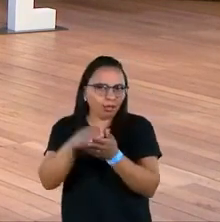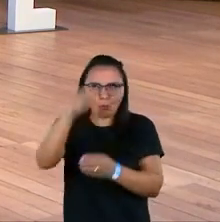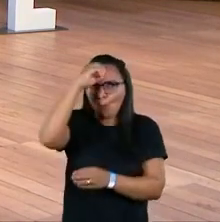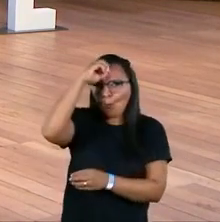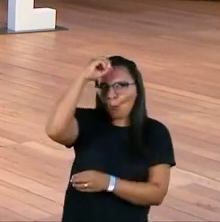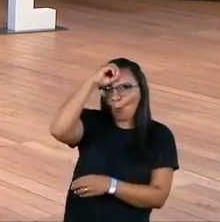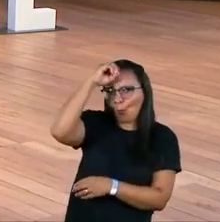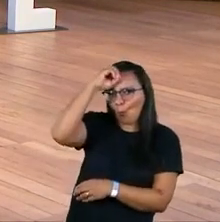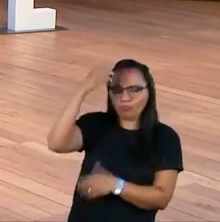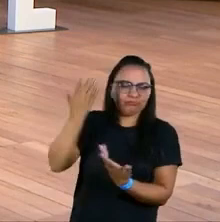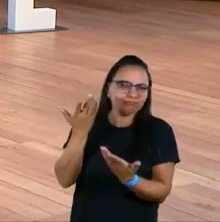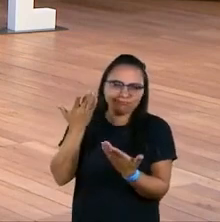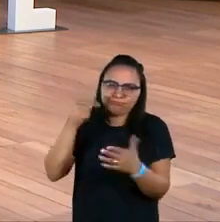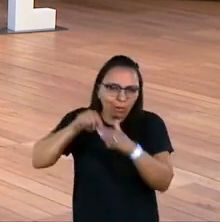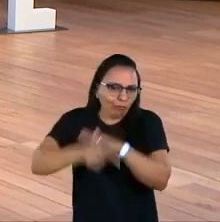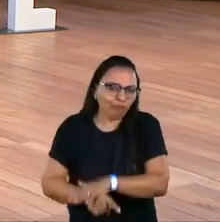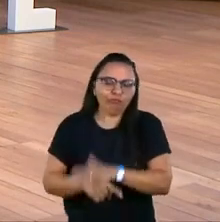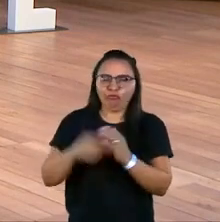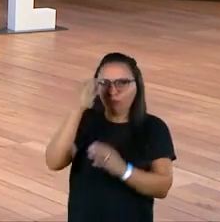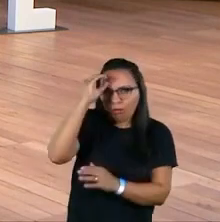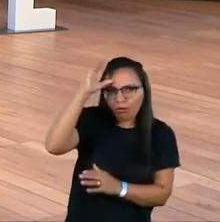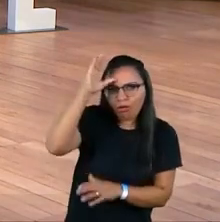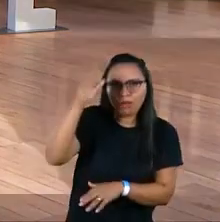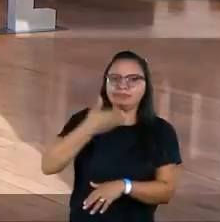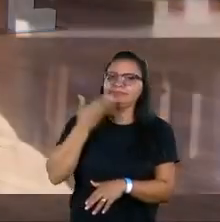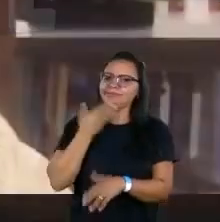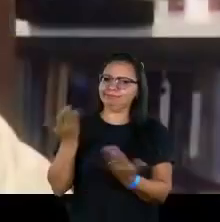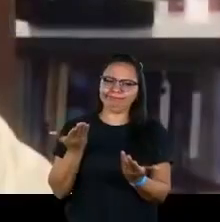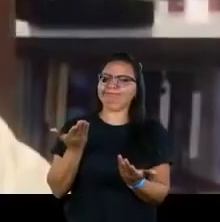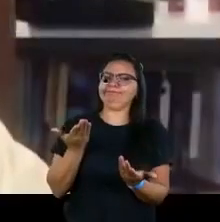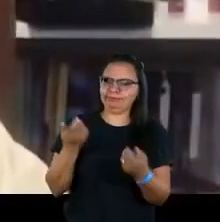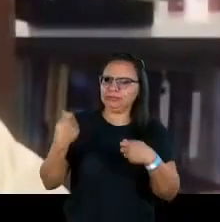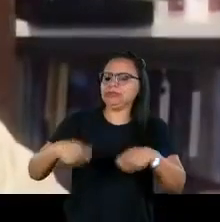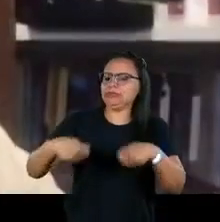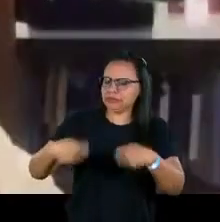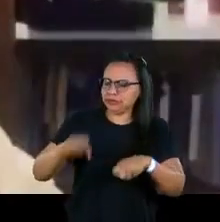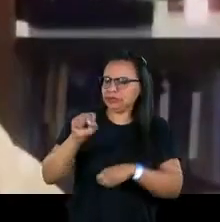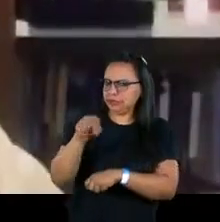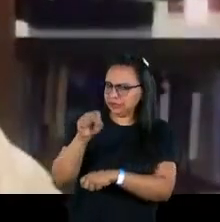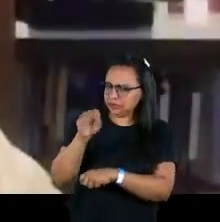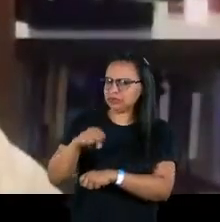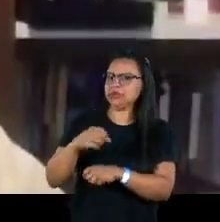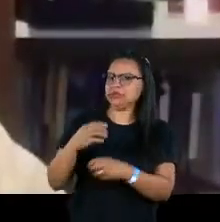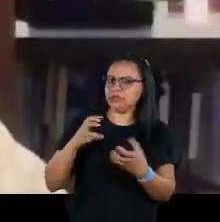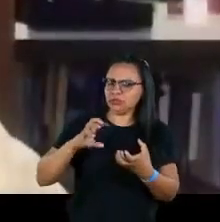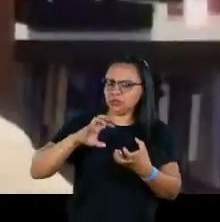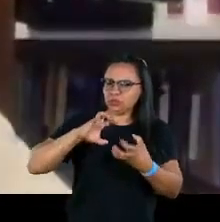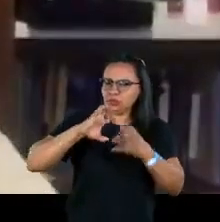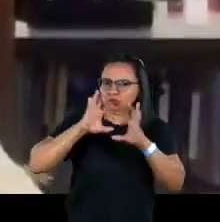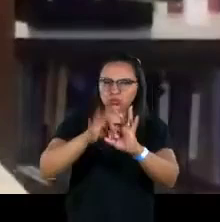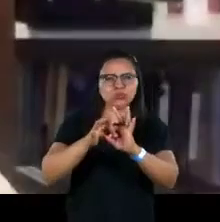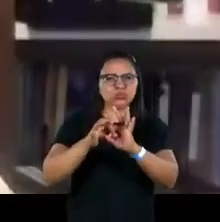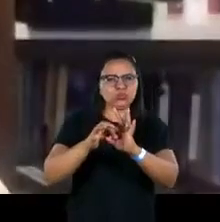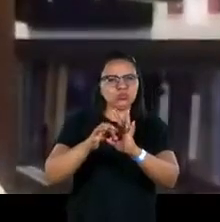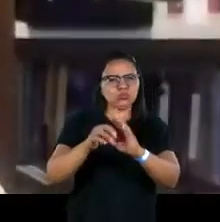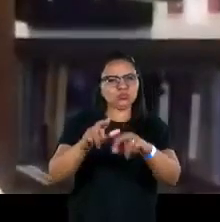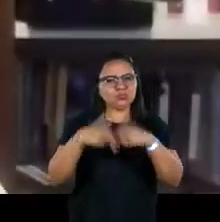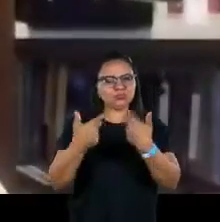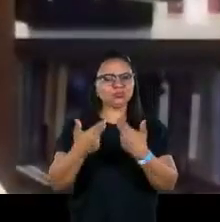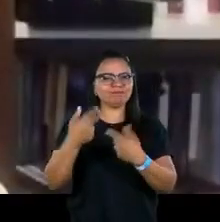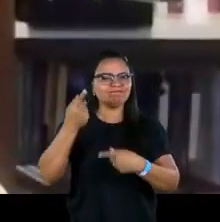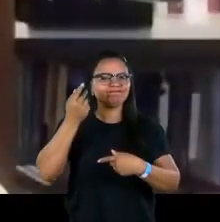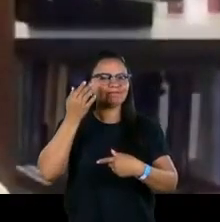conhecimento, sem aprofundamento e, para isso, é indispensável nós juntarmos as questões